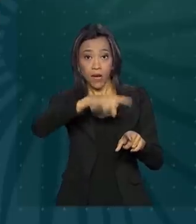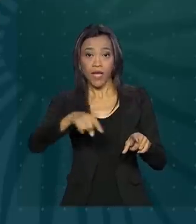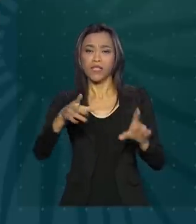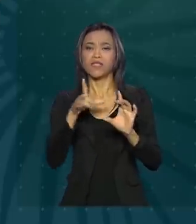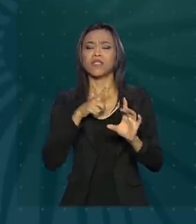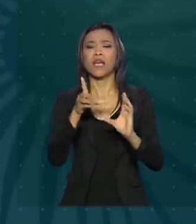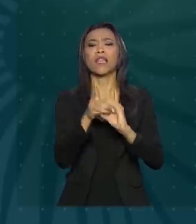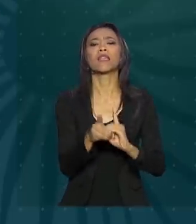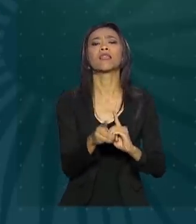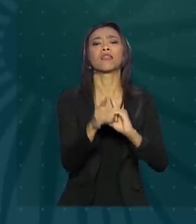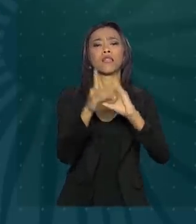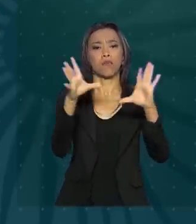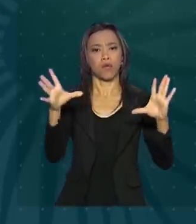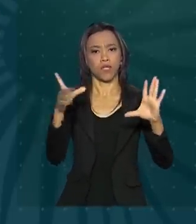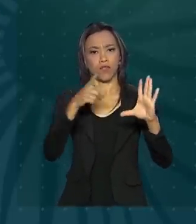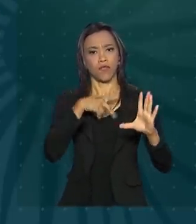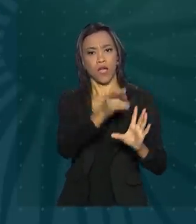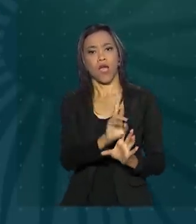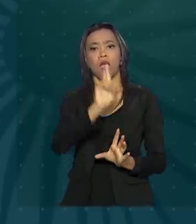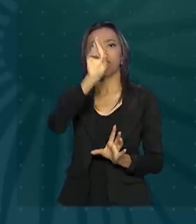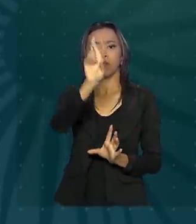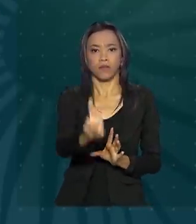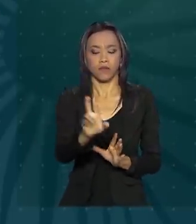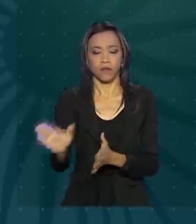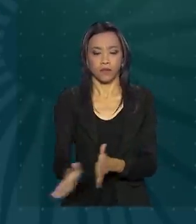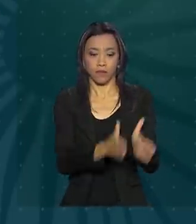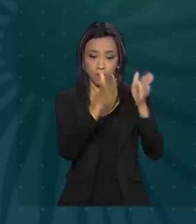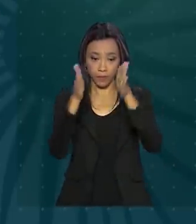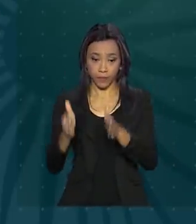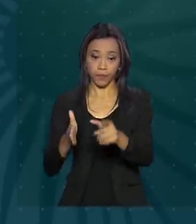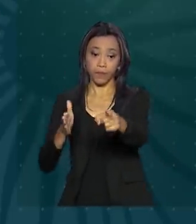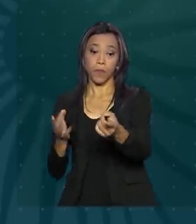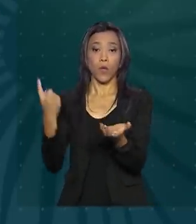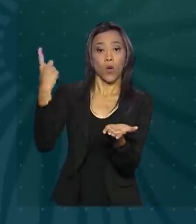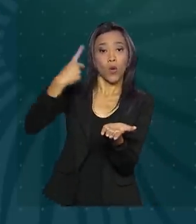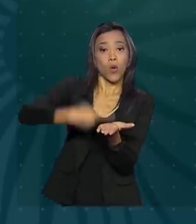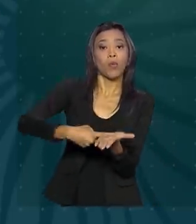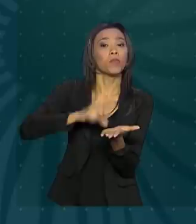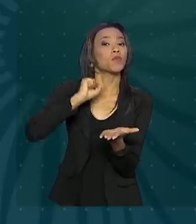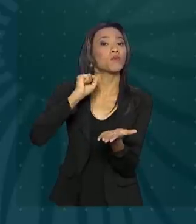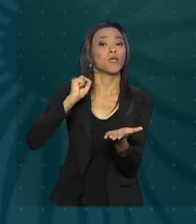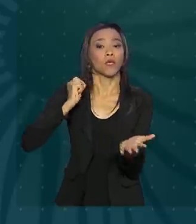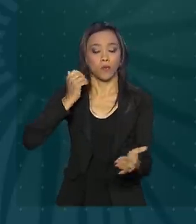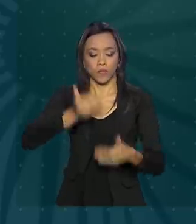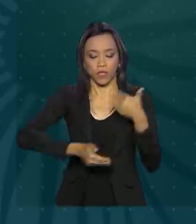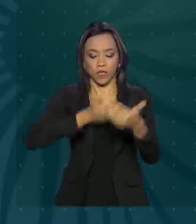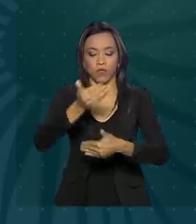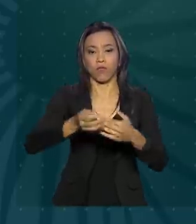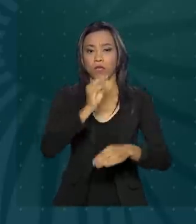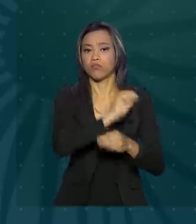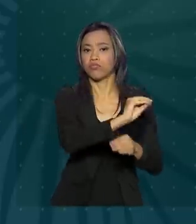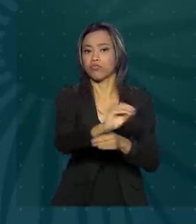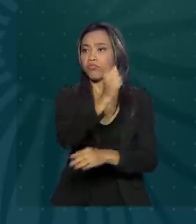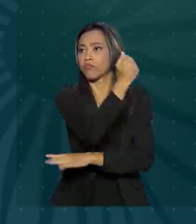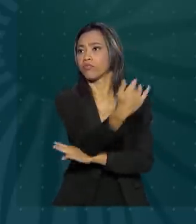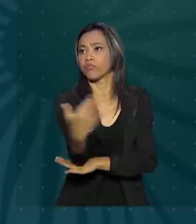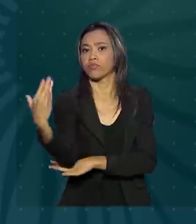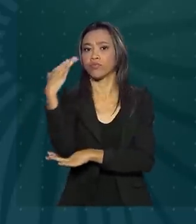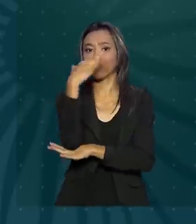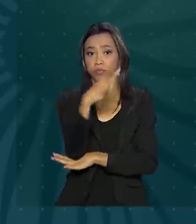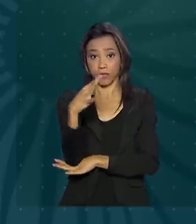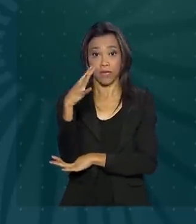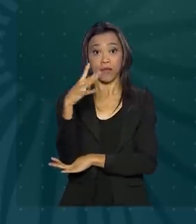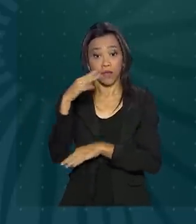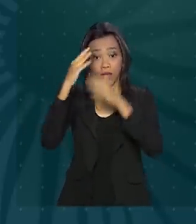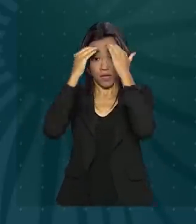representativos. Reafirmação do compromisso com o desenvolvimento sustentável com a implantação da Agenda